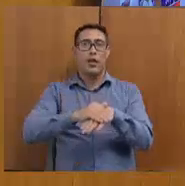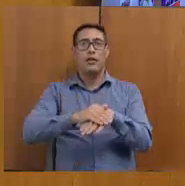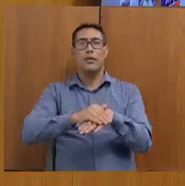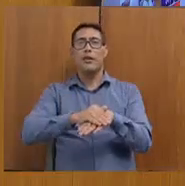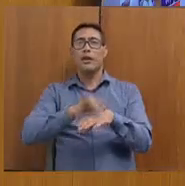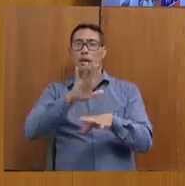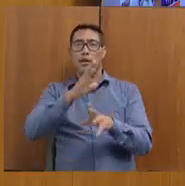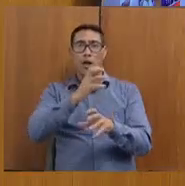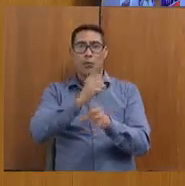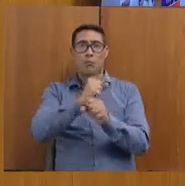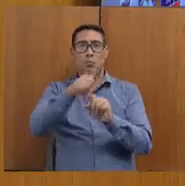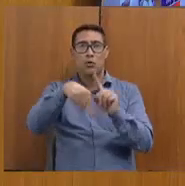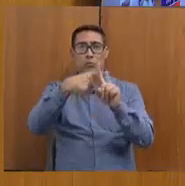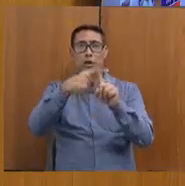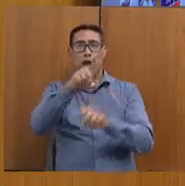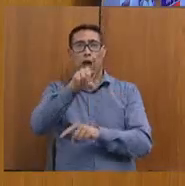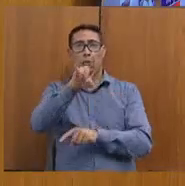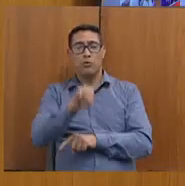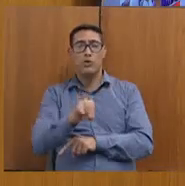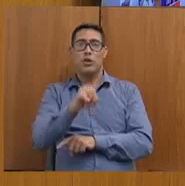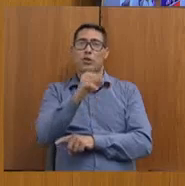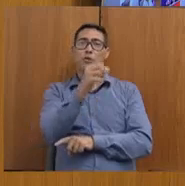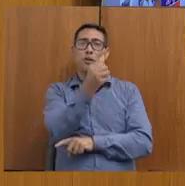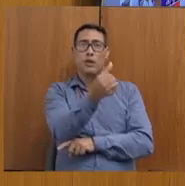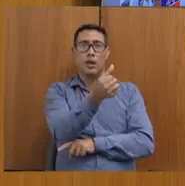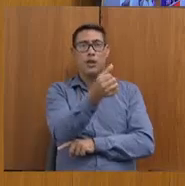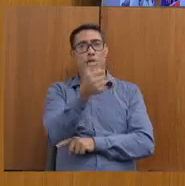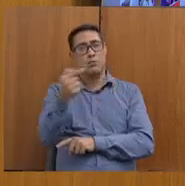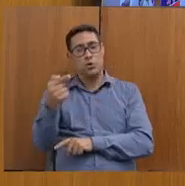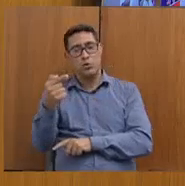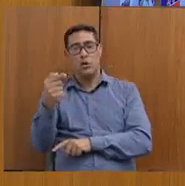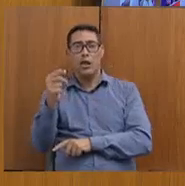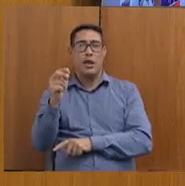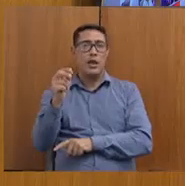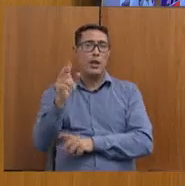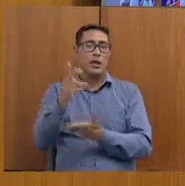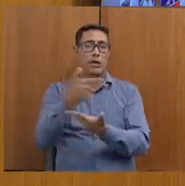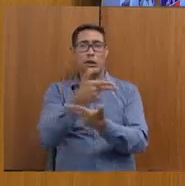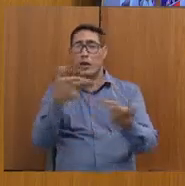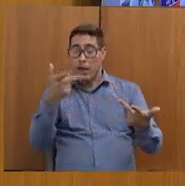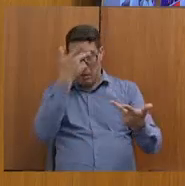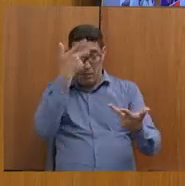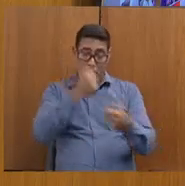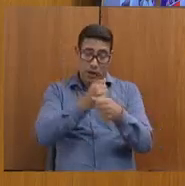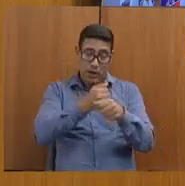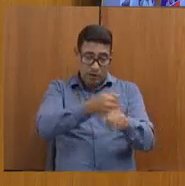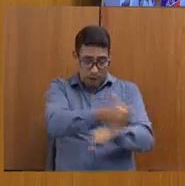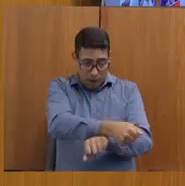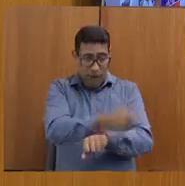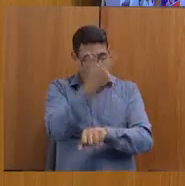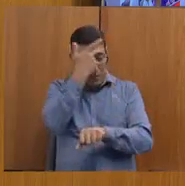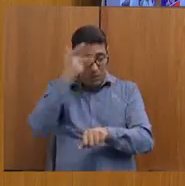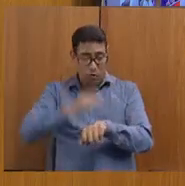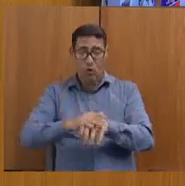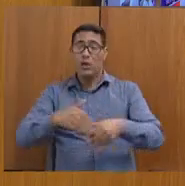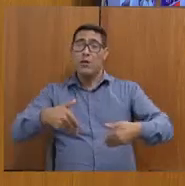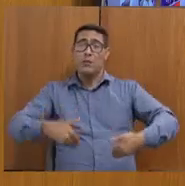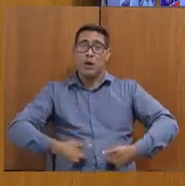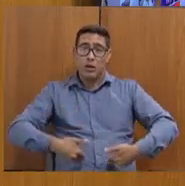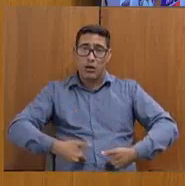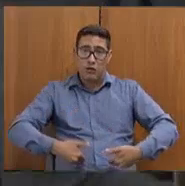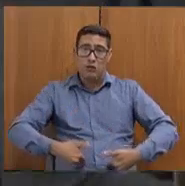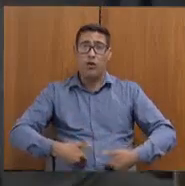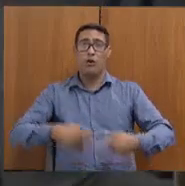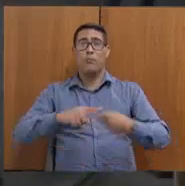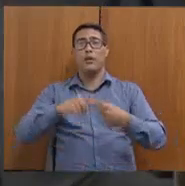Então, eu acho que trabalho escravo é aquele que passa fome, não tem o que comer, não tem onde dormir, não tem onde tomar banho. Quem ganha R$ 300